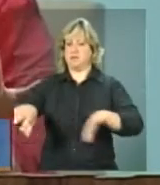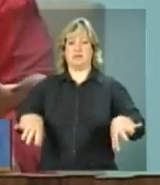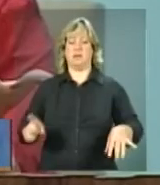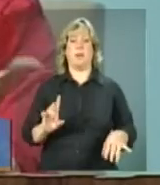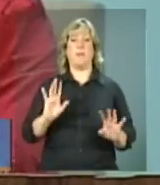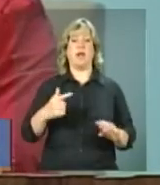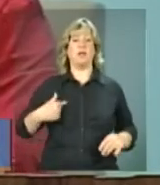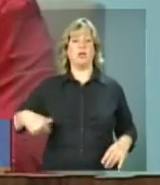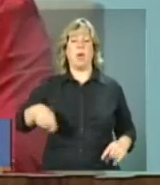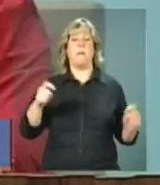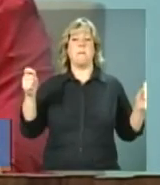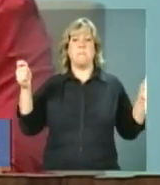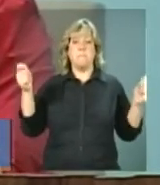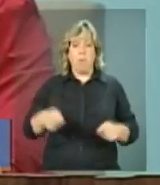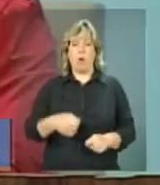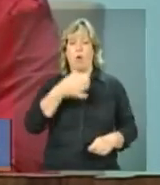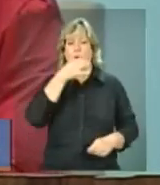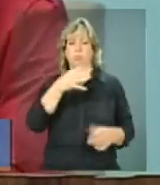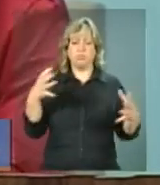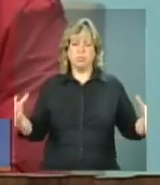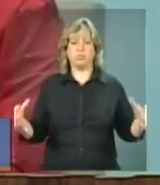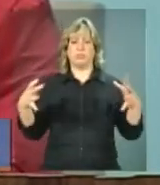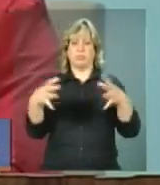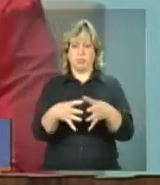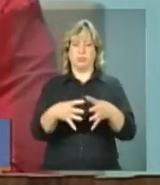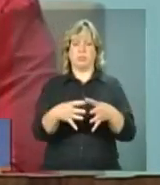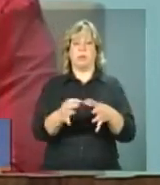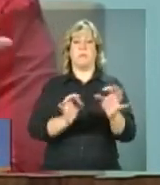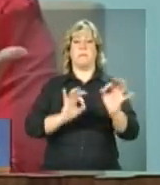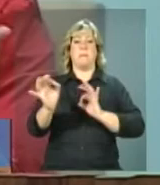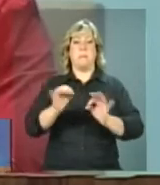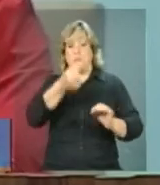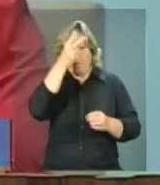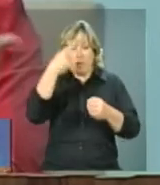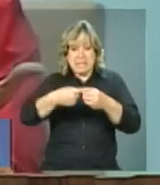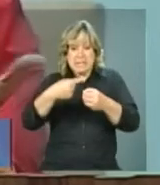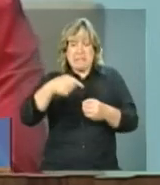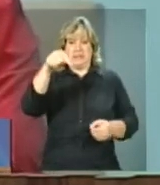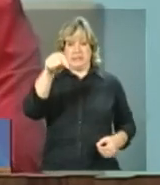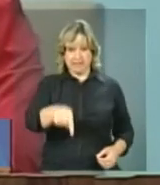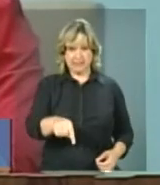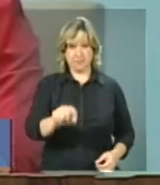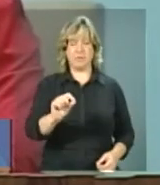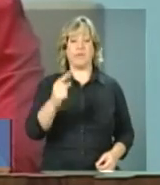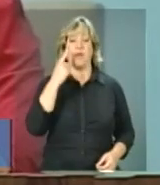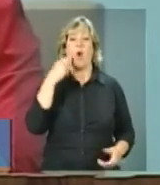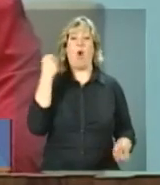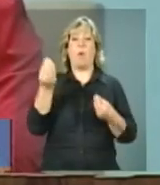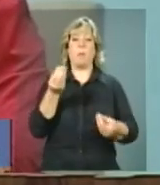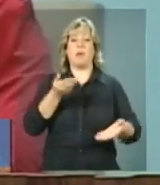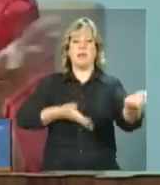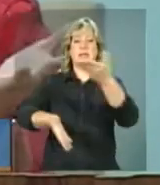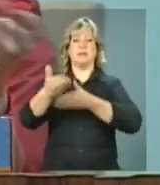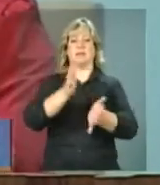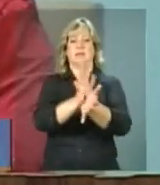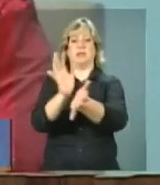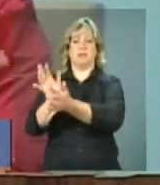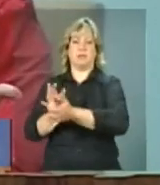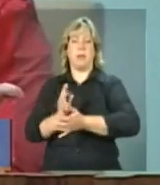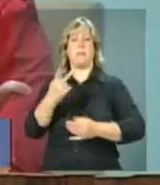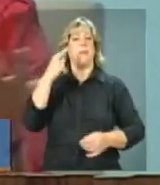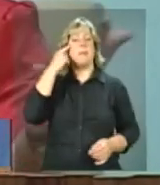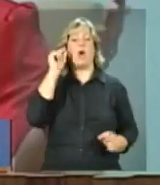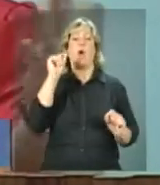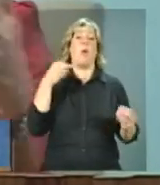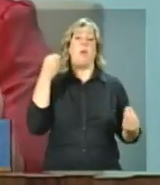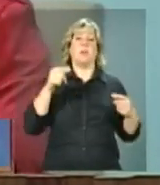sugestivamente, uma estrutura no plano do município, de intersetorial também para pensar